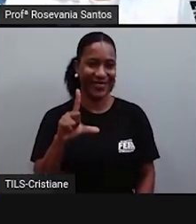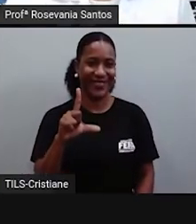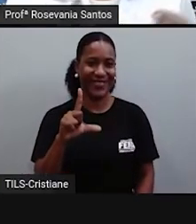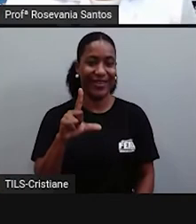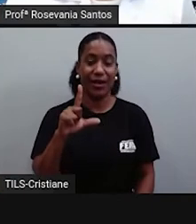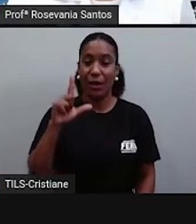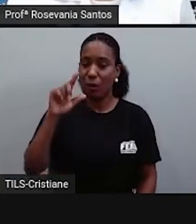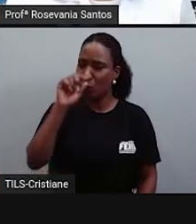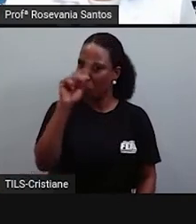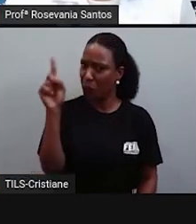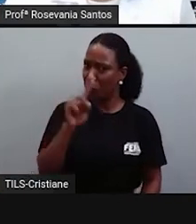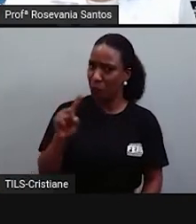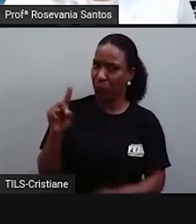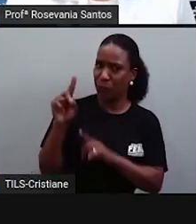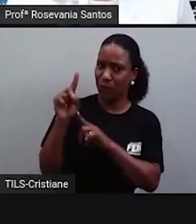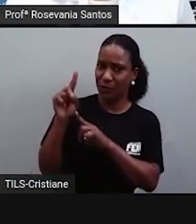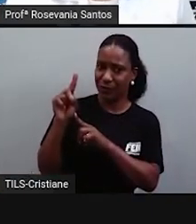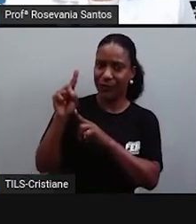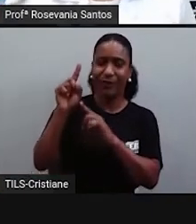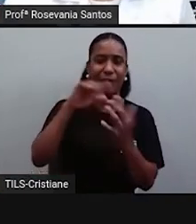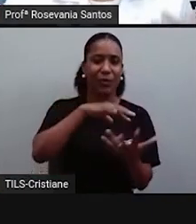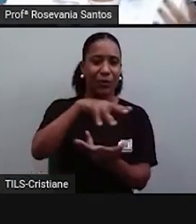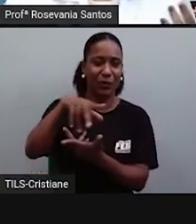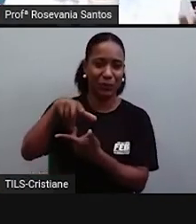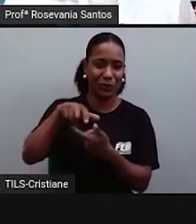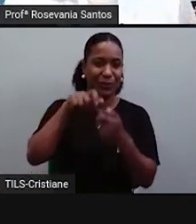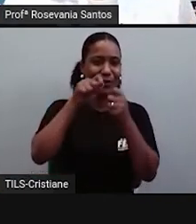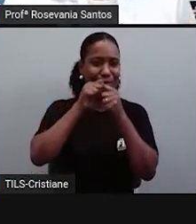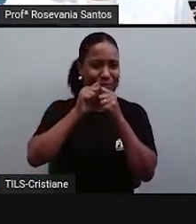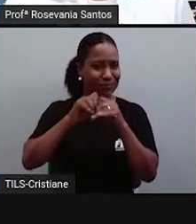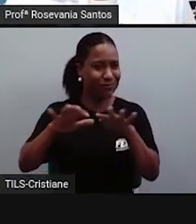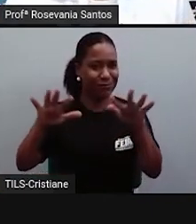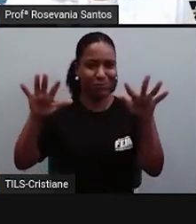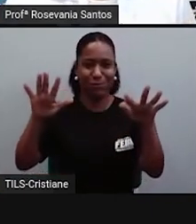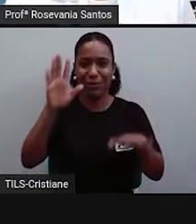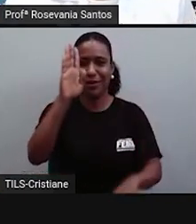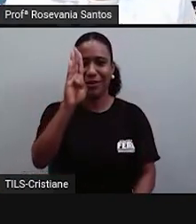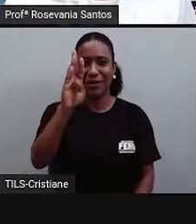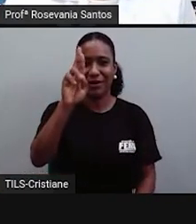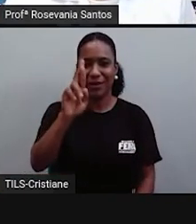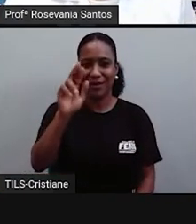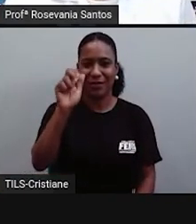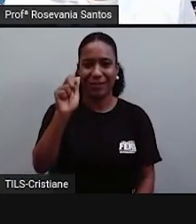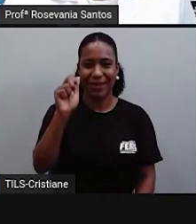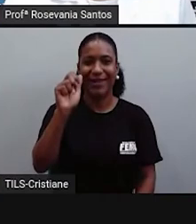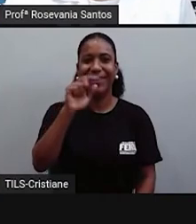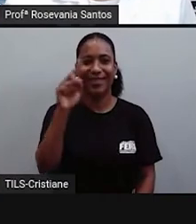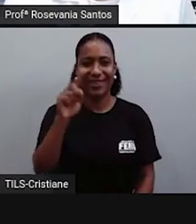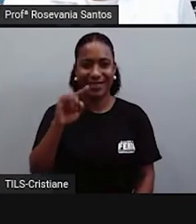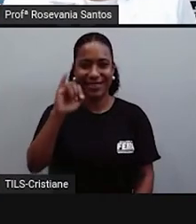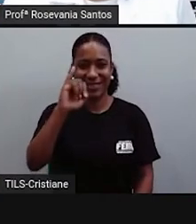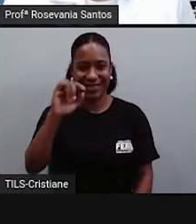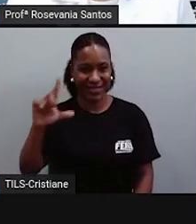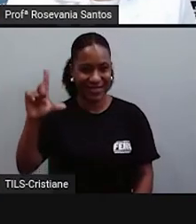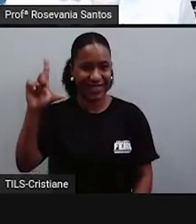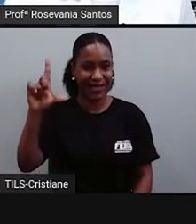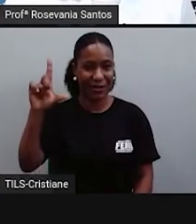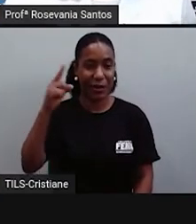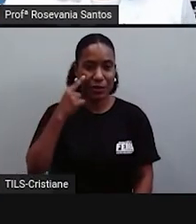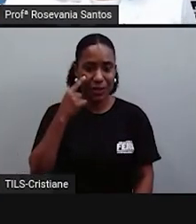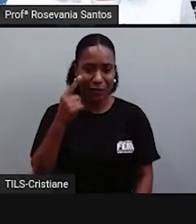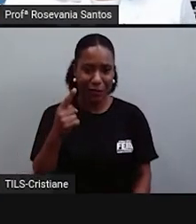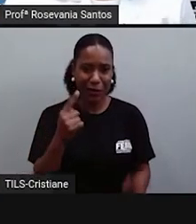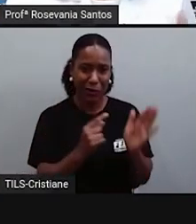conhecido pelo mundo todo. Por isso que, quando a gente pega um produto de exportação,